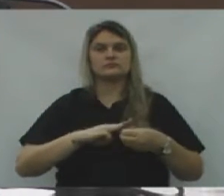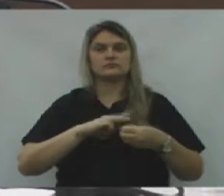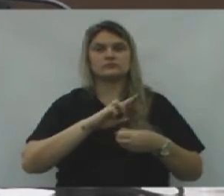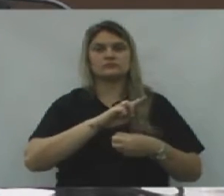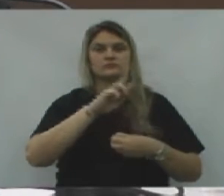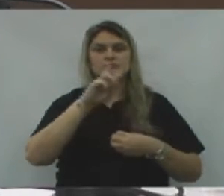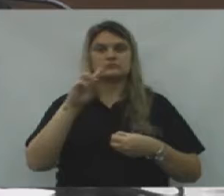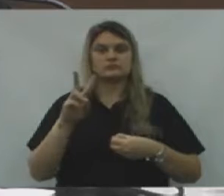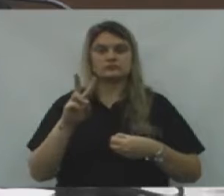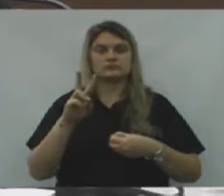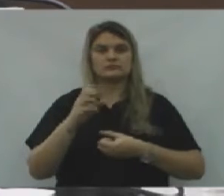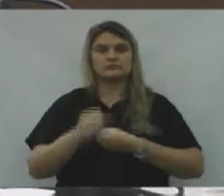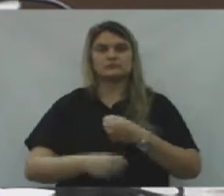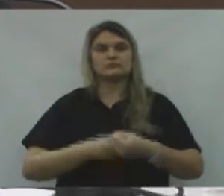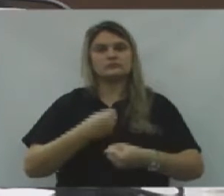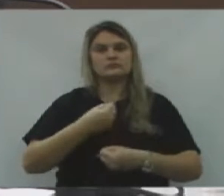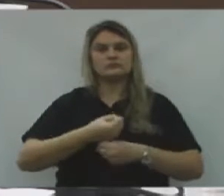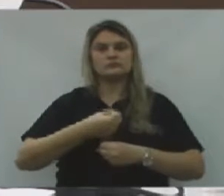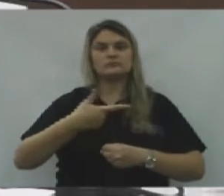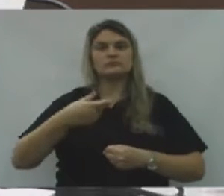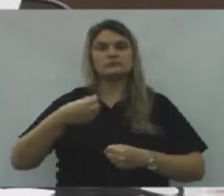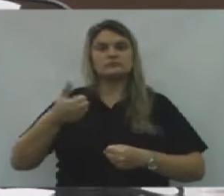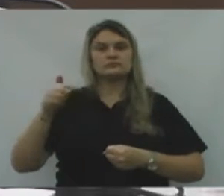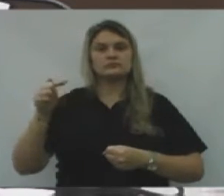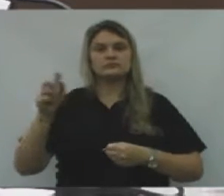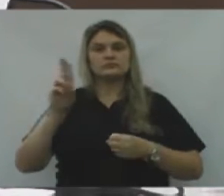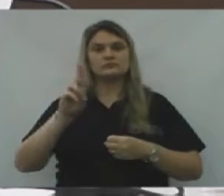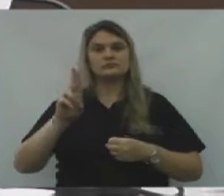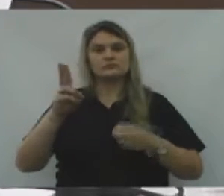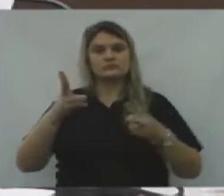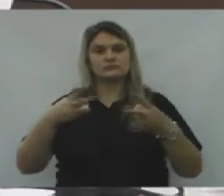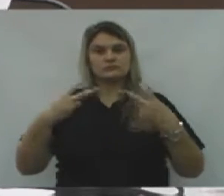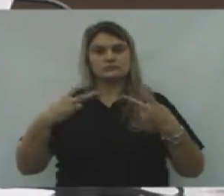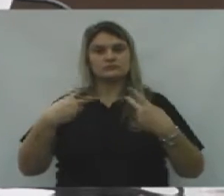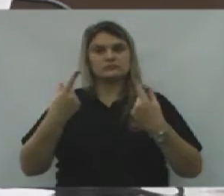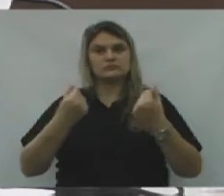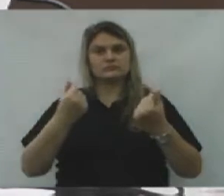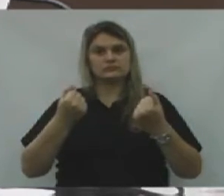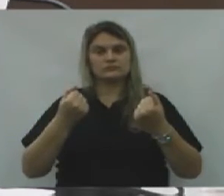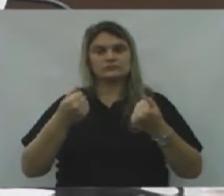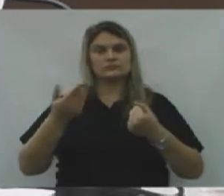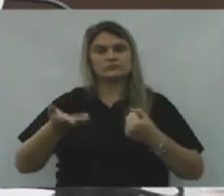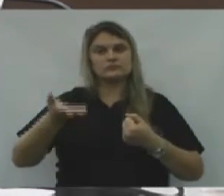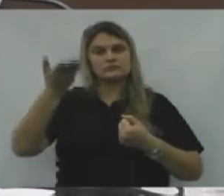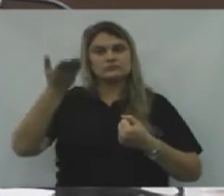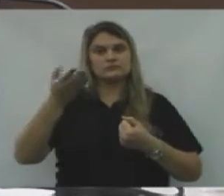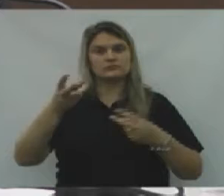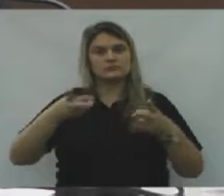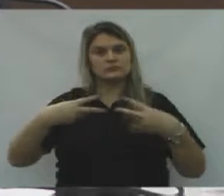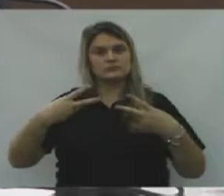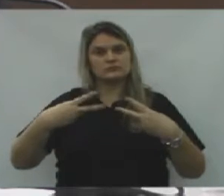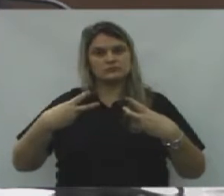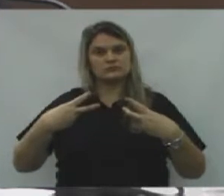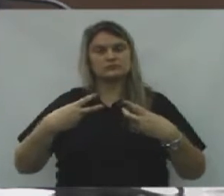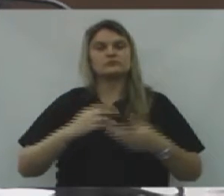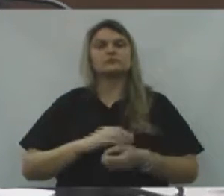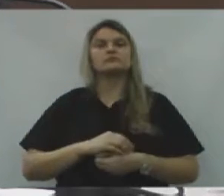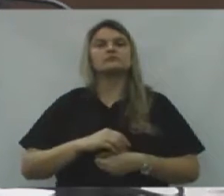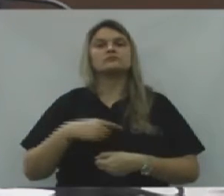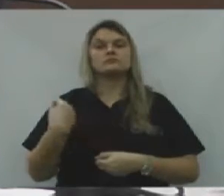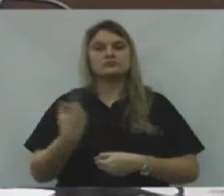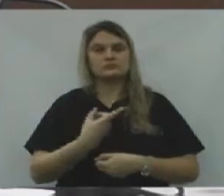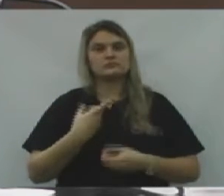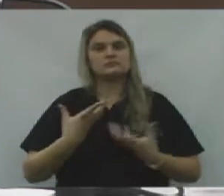Nova Vitória para o exercício 2017, com recursos provenientes de excesso de arrecadação. Fundamentação.